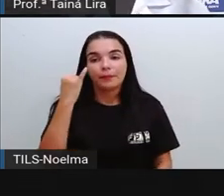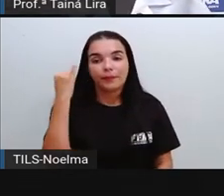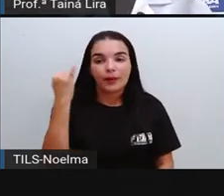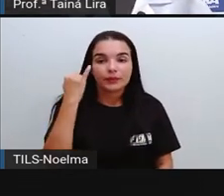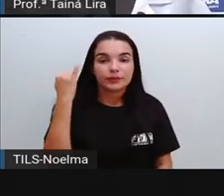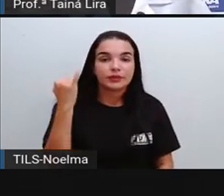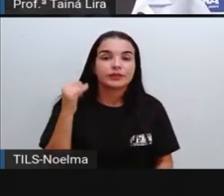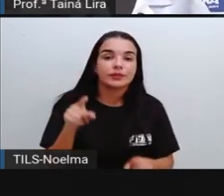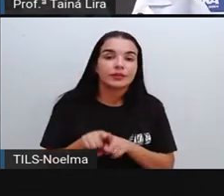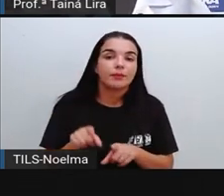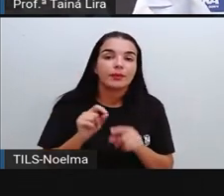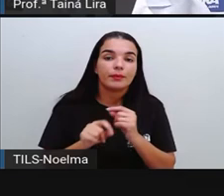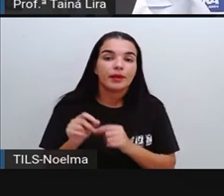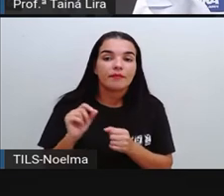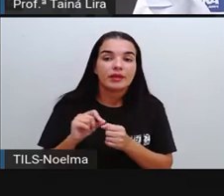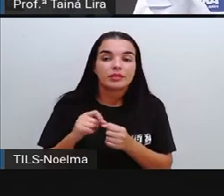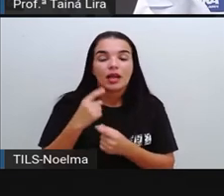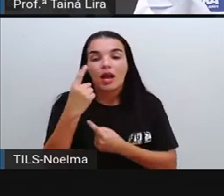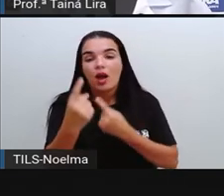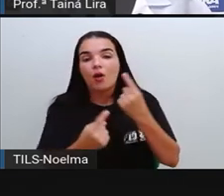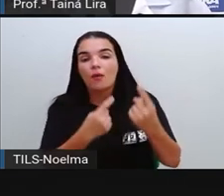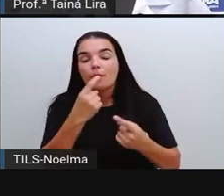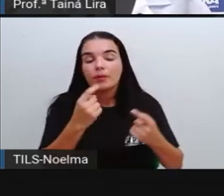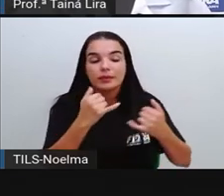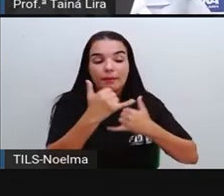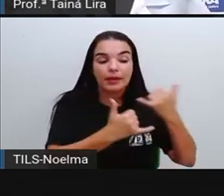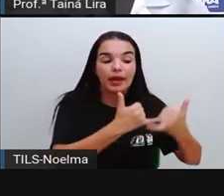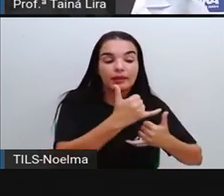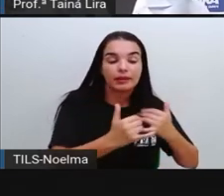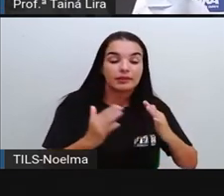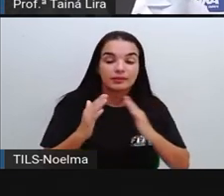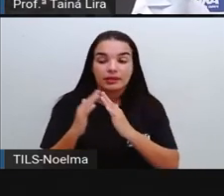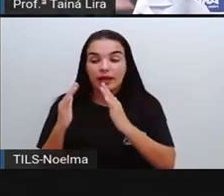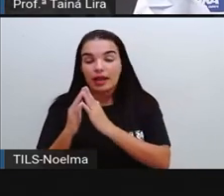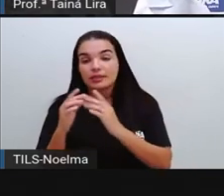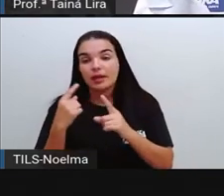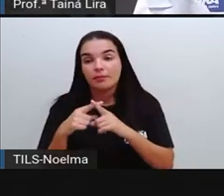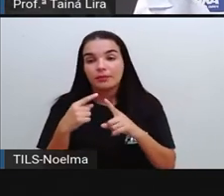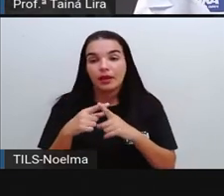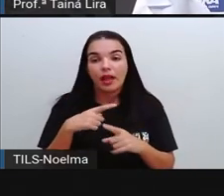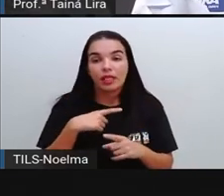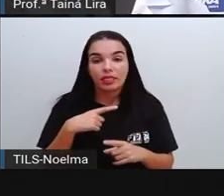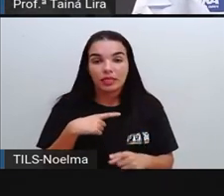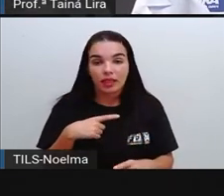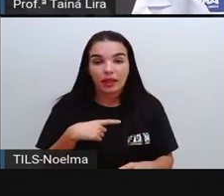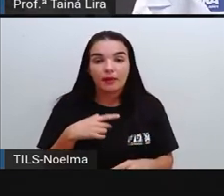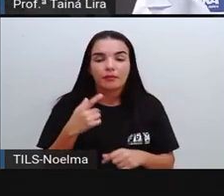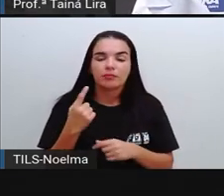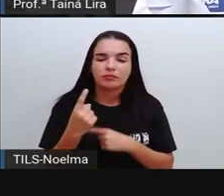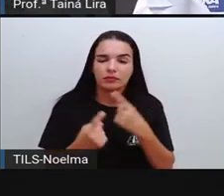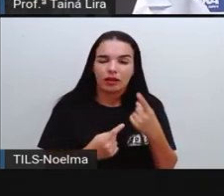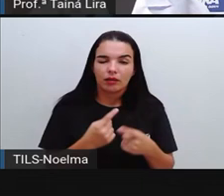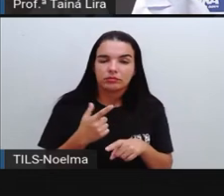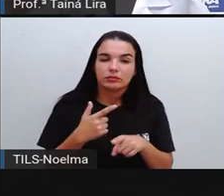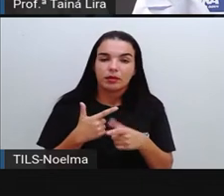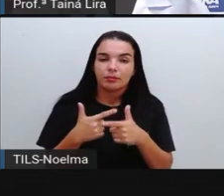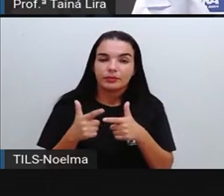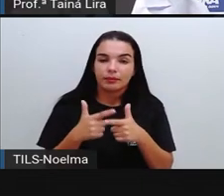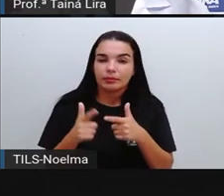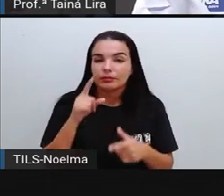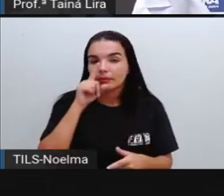fazer algumas brincadeiras em casa porque a gente sabe que tem crianças também, que tem comorbidade que realmente não tem